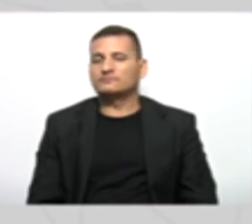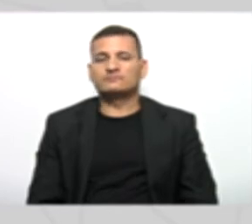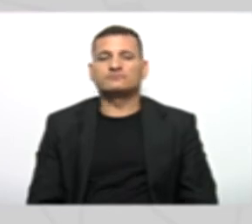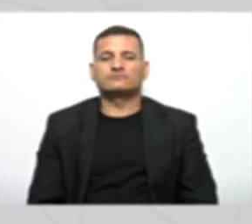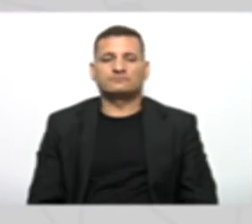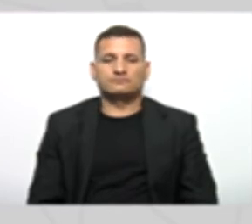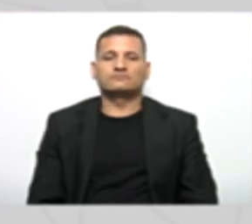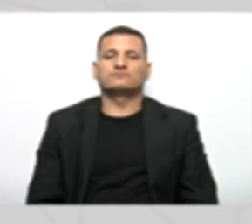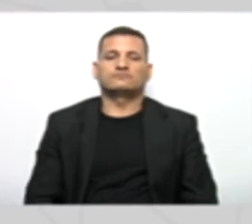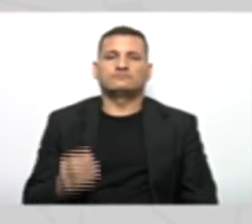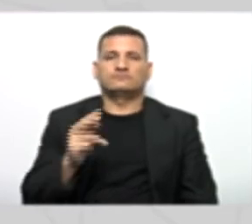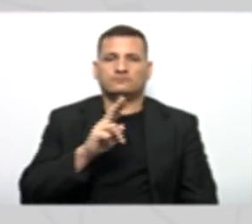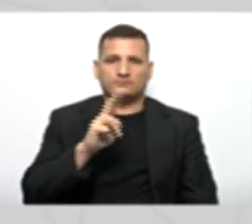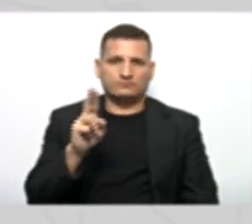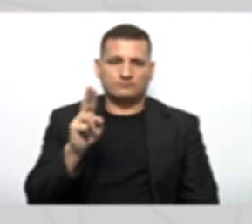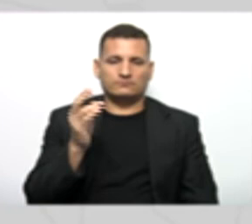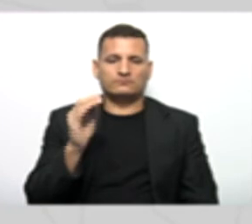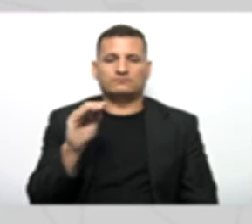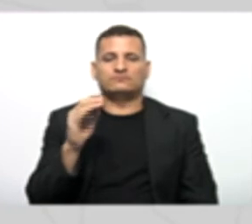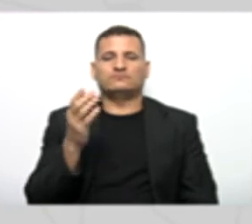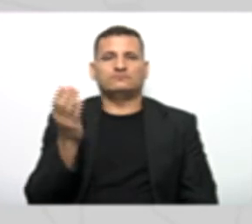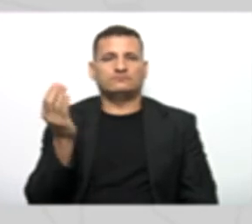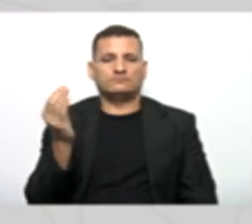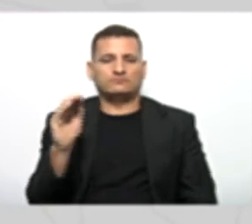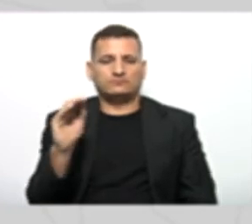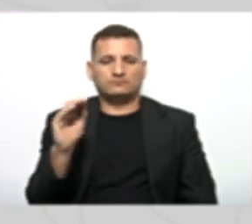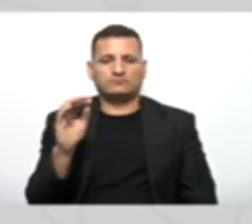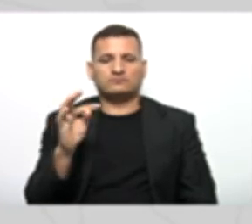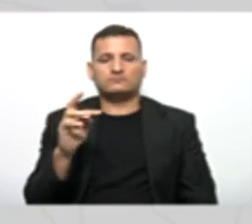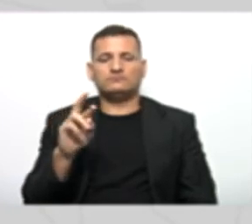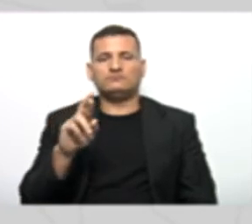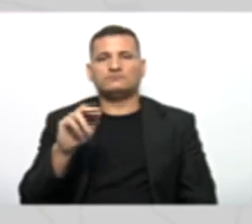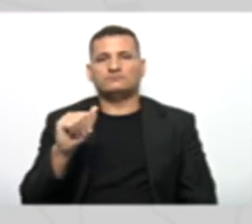E por último E